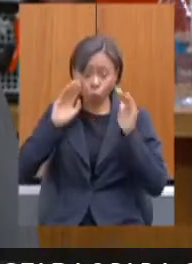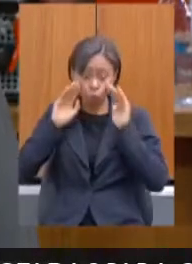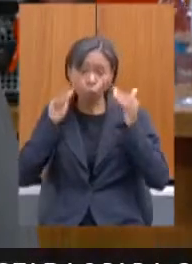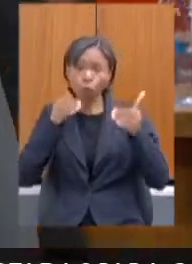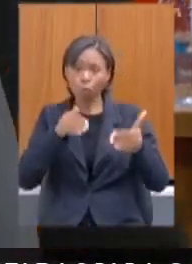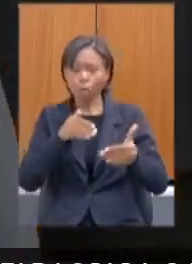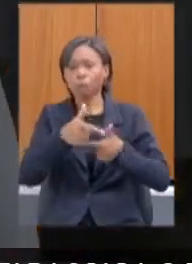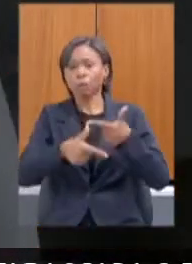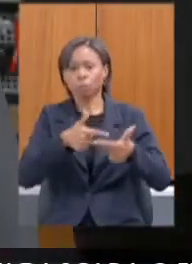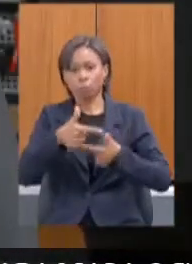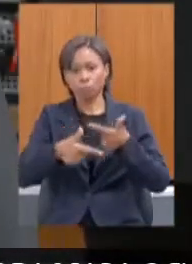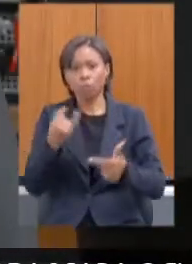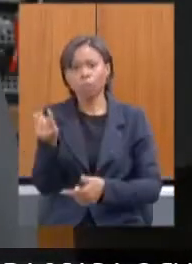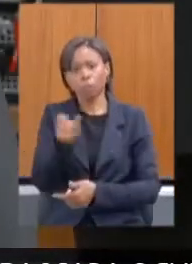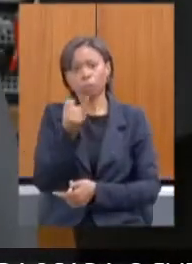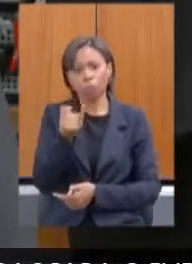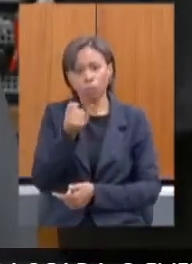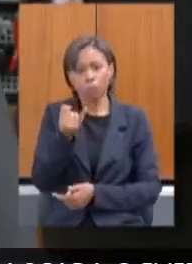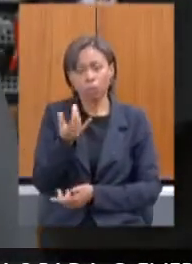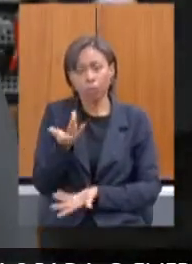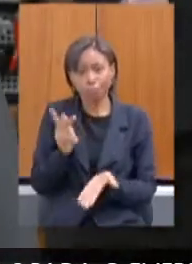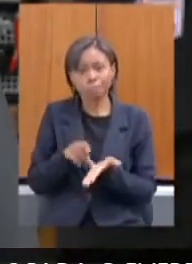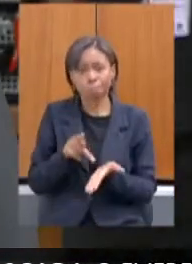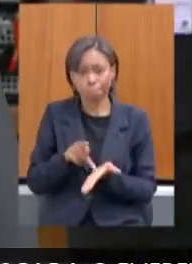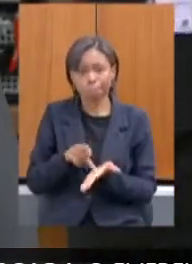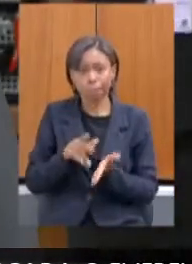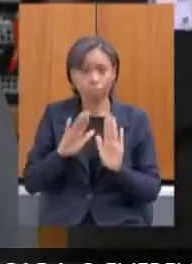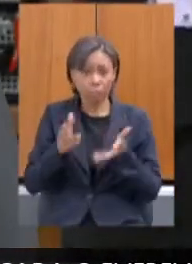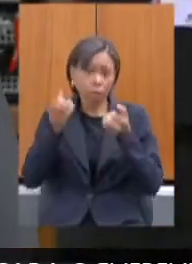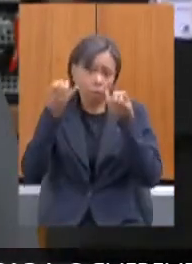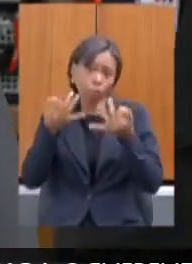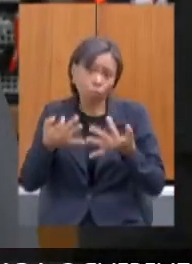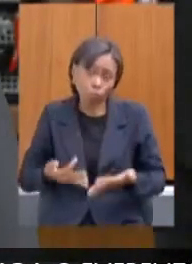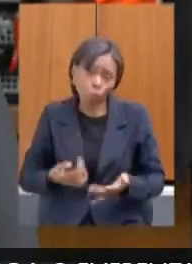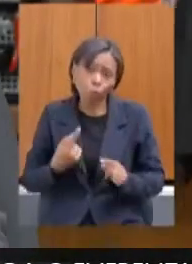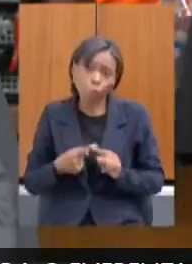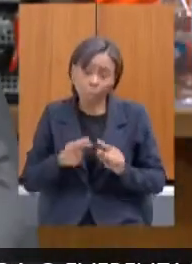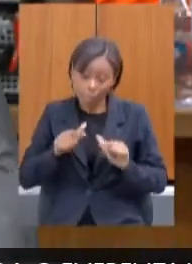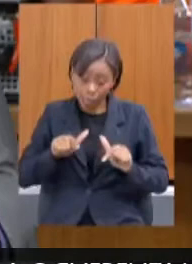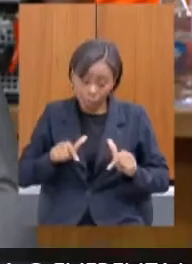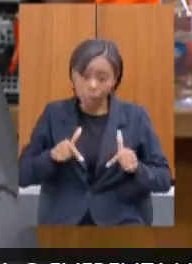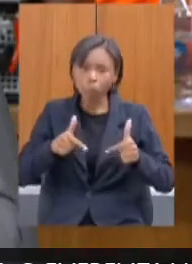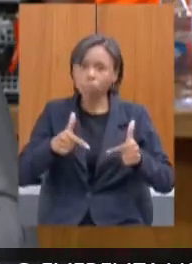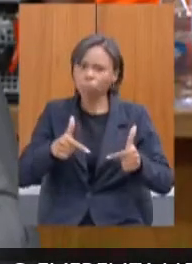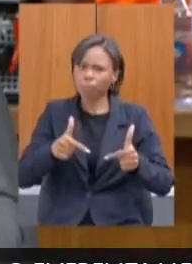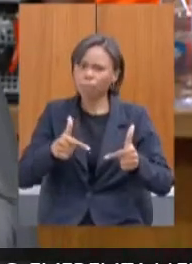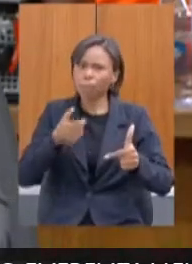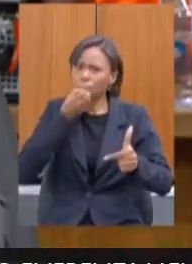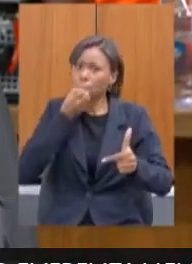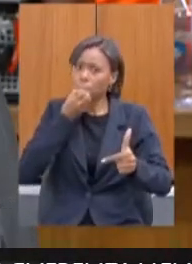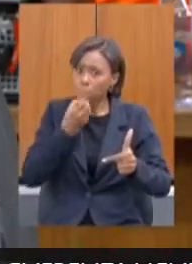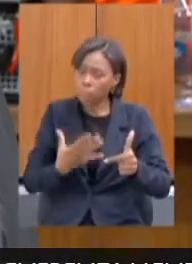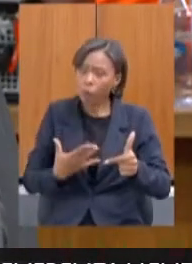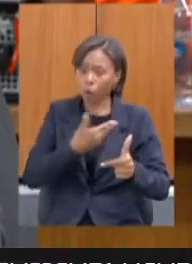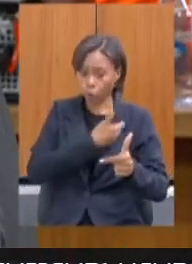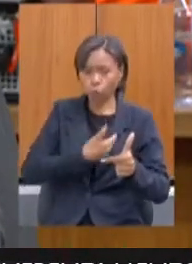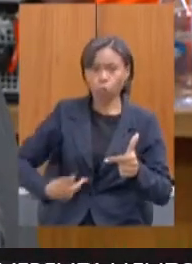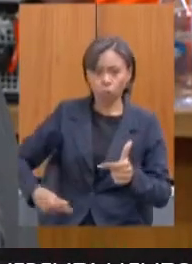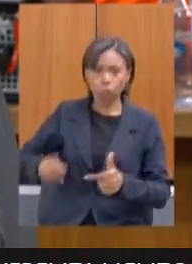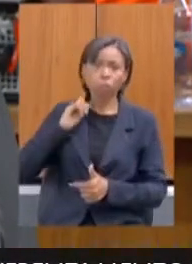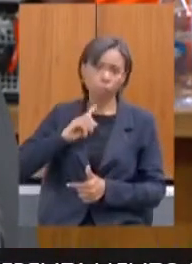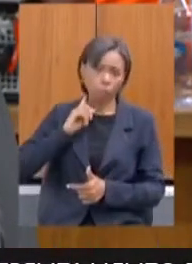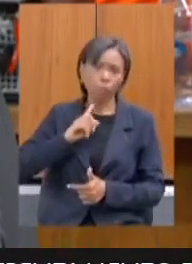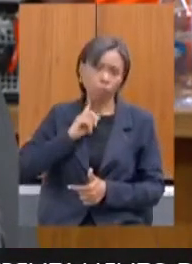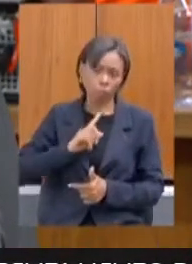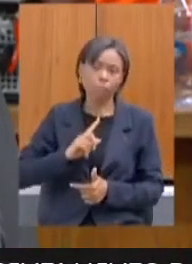como foi muito bem esclarecido. Essa é uma atuação que vem sendo feita de forma exemplar pelo governo de Minas, que, se a gente for